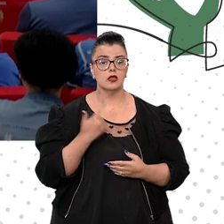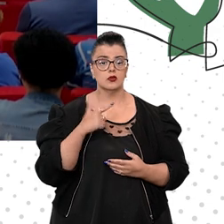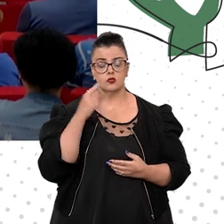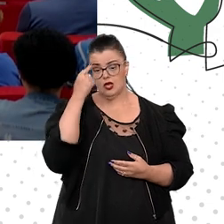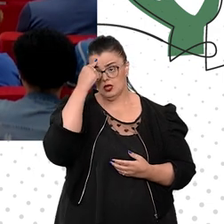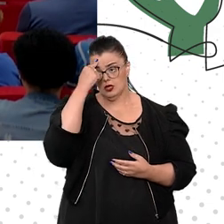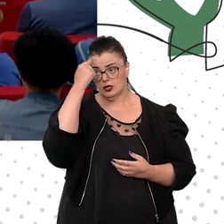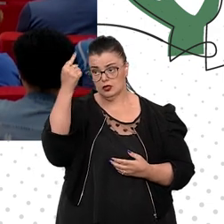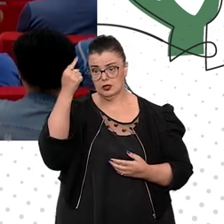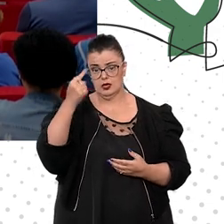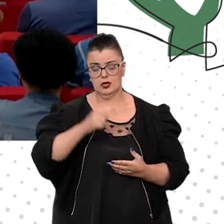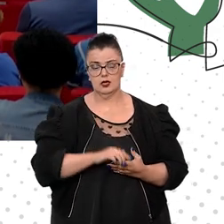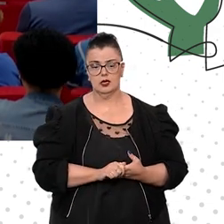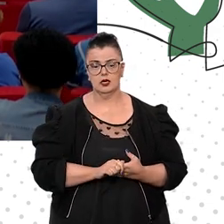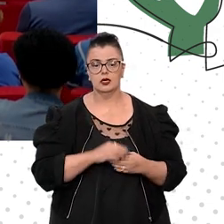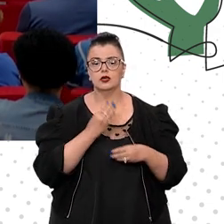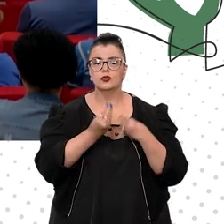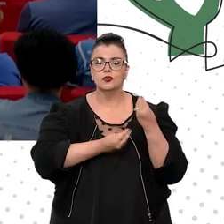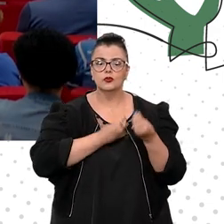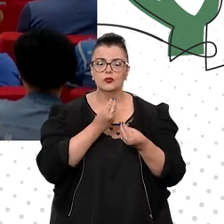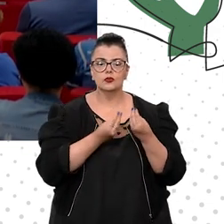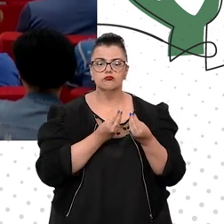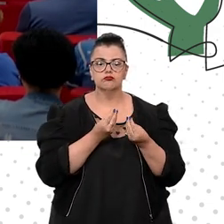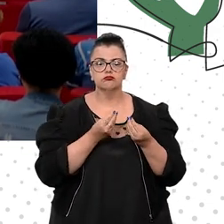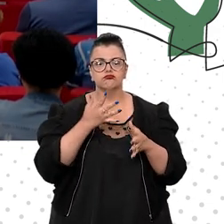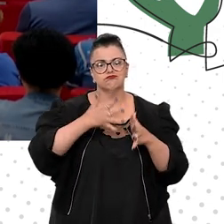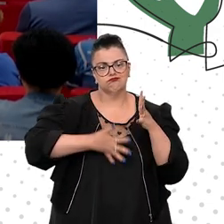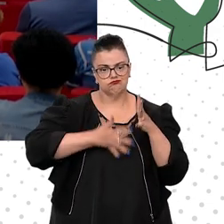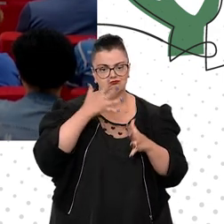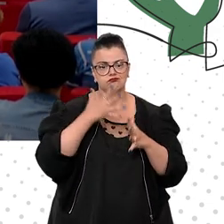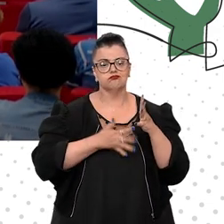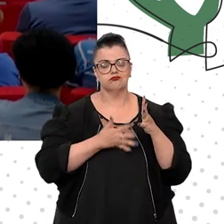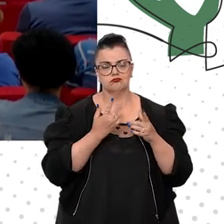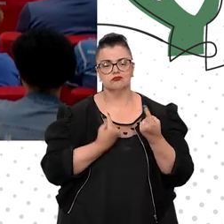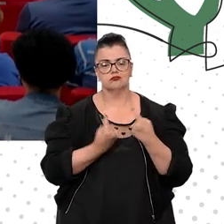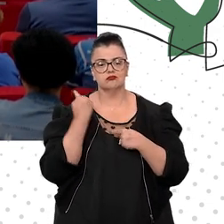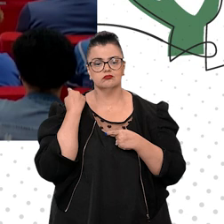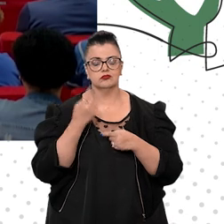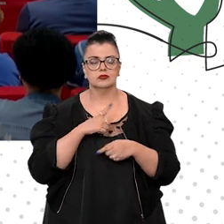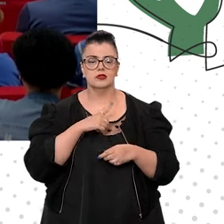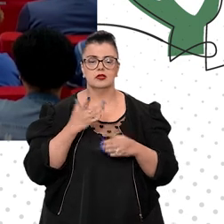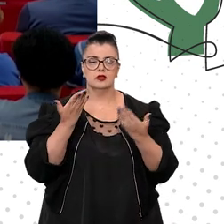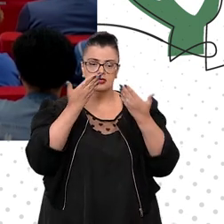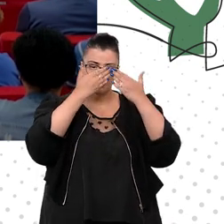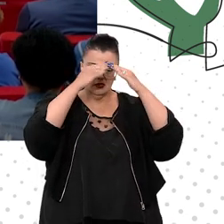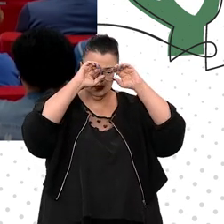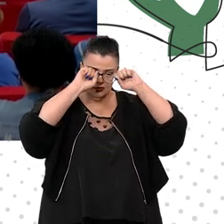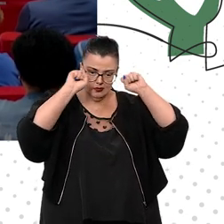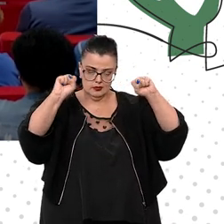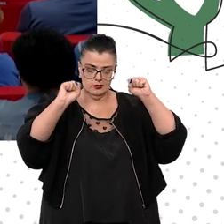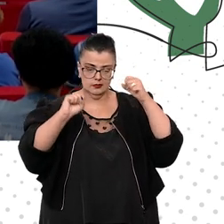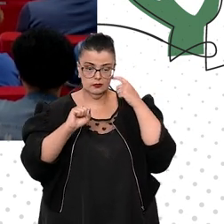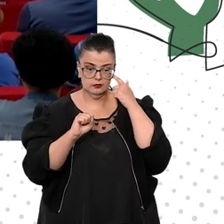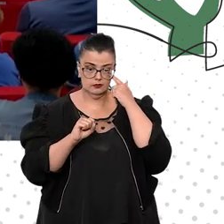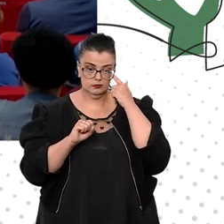do que era o caos no Superior Tribunal de Justiça.